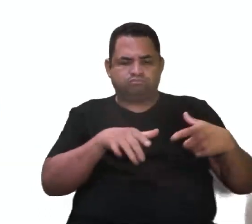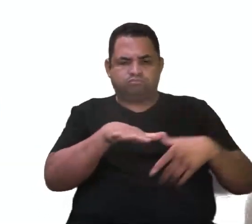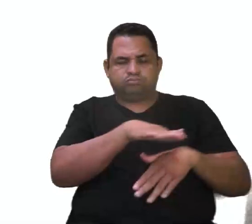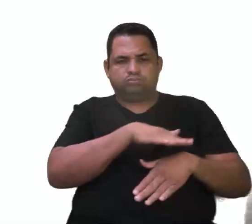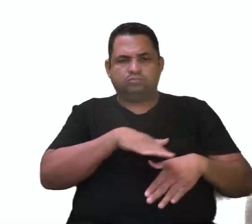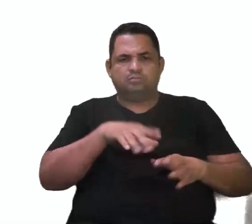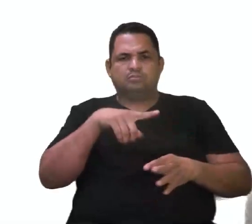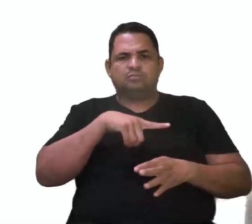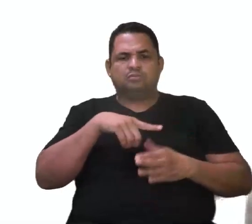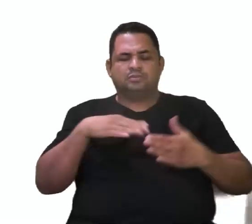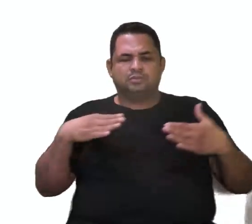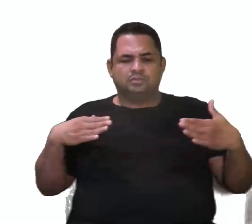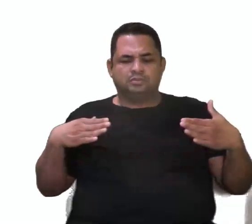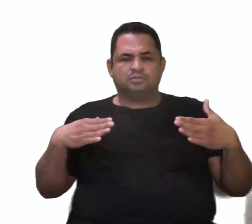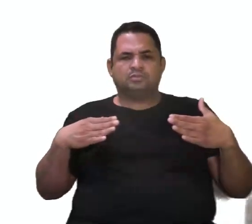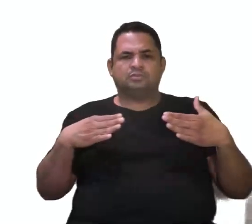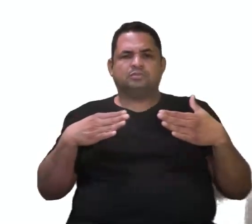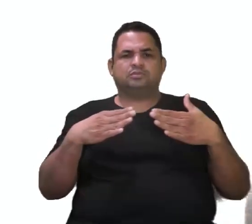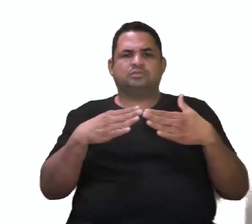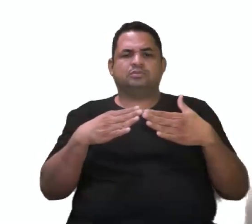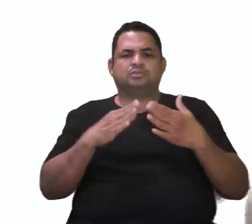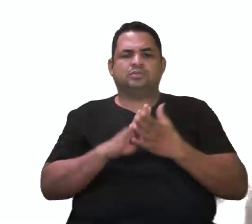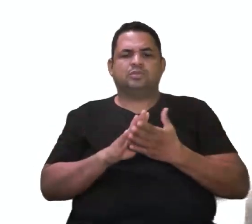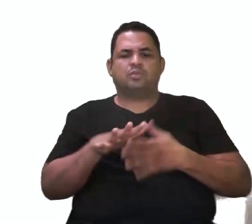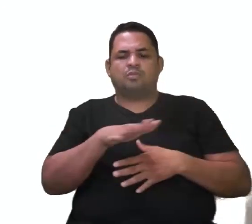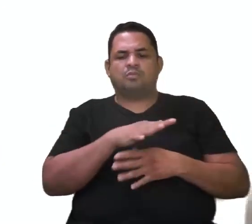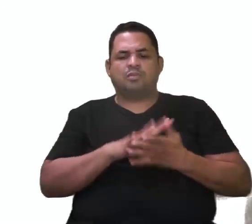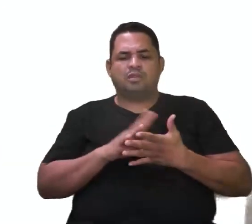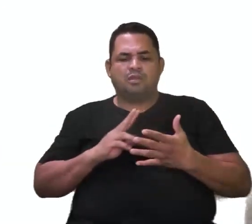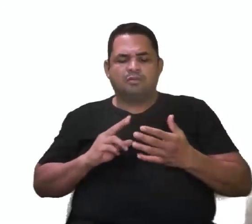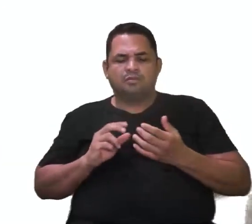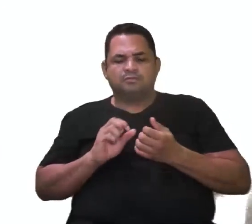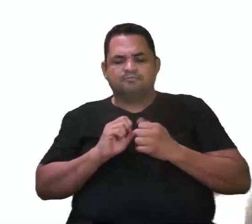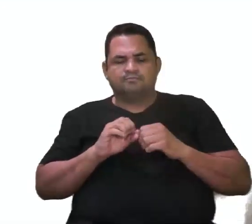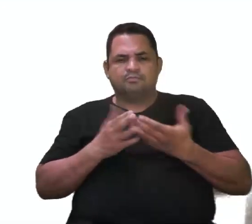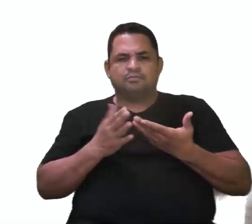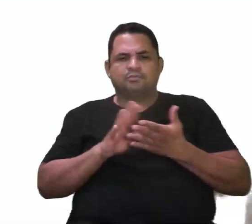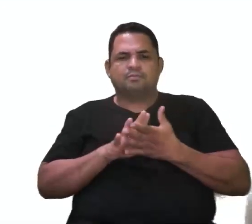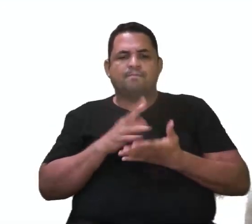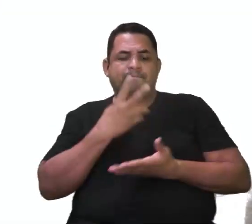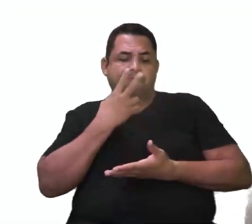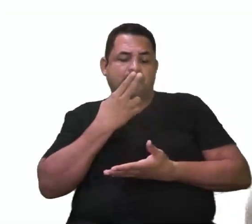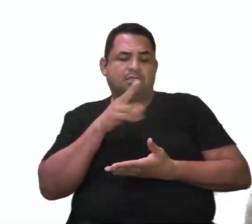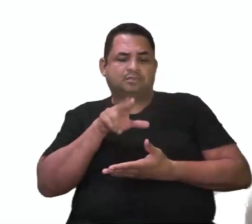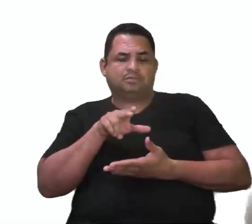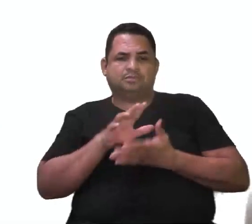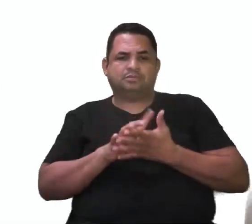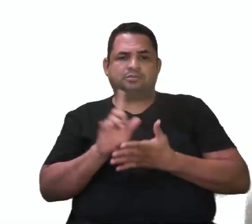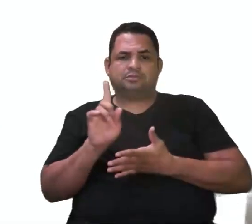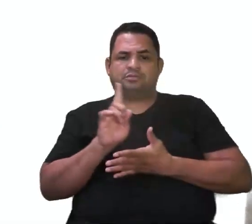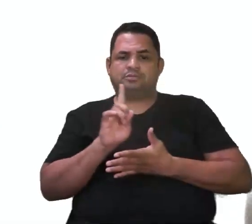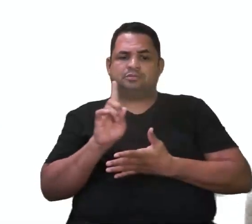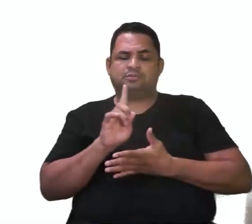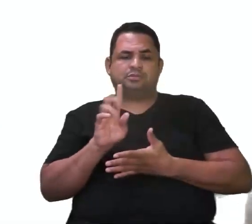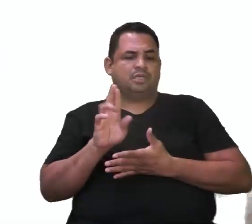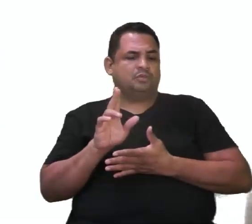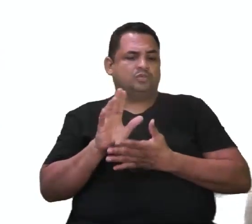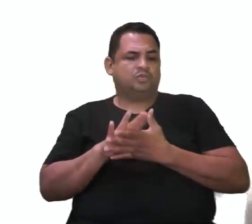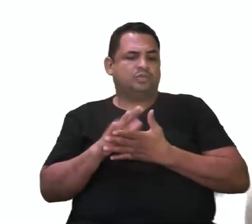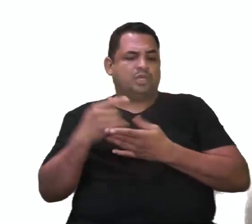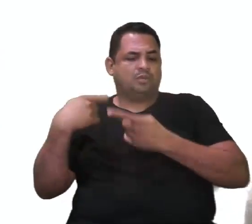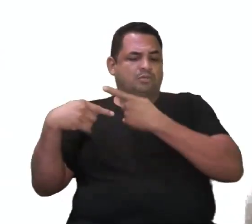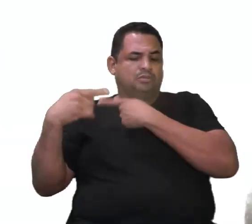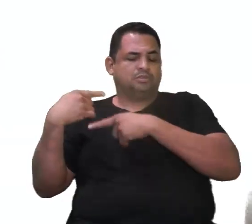então, eles tiveram a convergência. ambiente forçando eles terem similaridades. Eles não têm um ancestral comum,